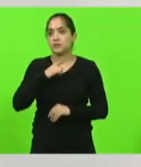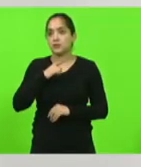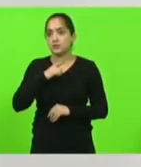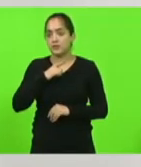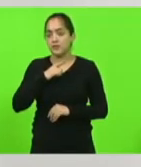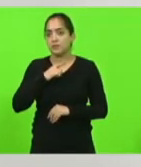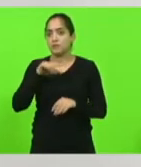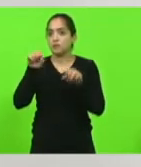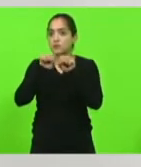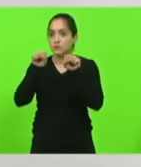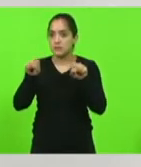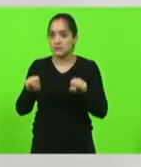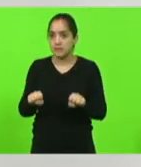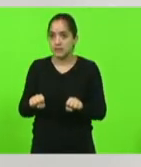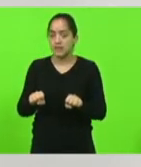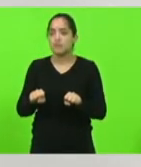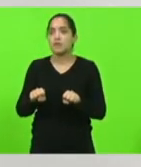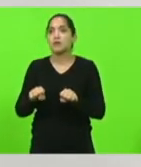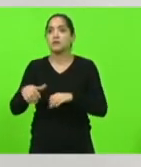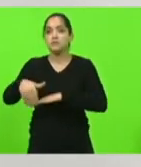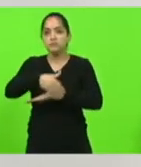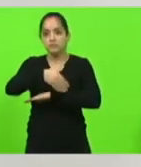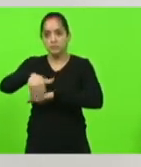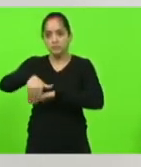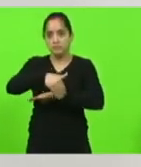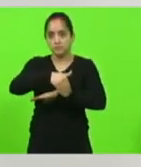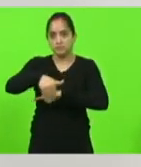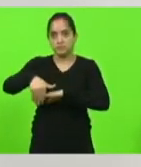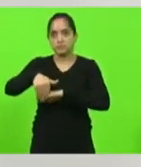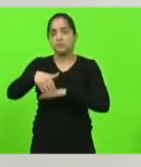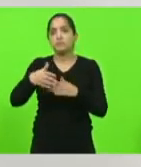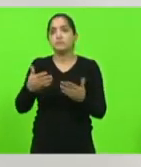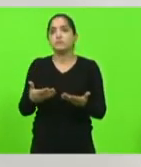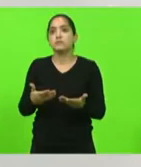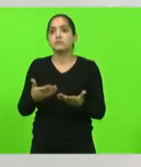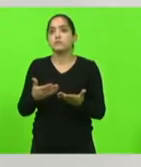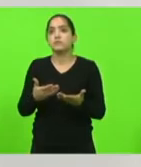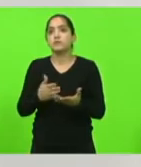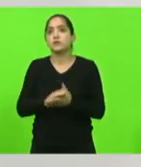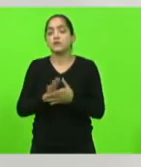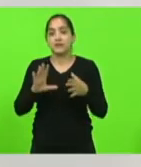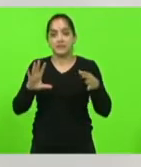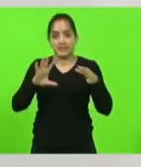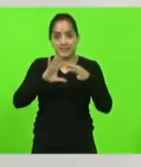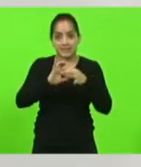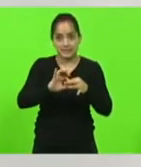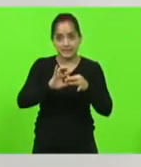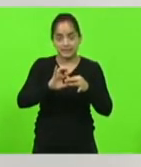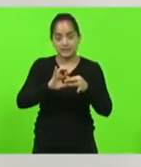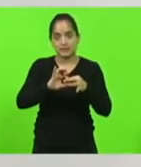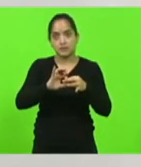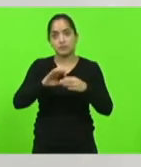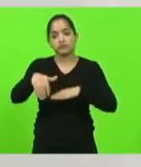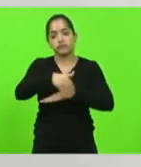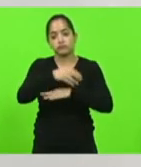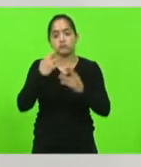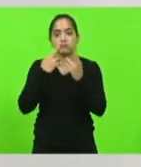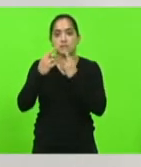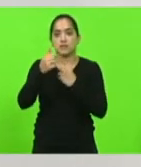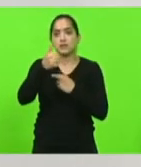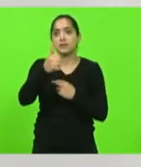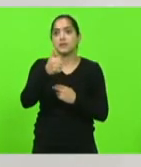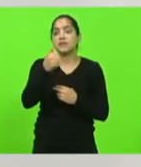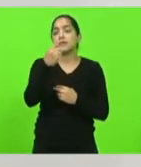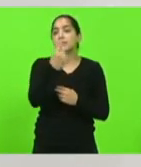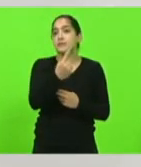aviário que passa pelo Planalto Norte faz a ligação lá com a BR-116 em Mafra que é a BR